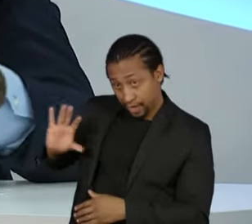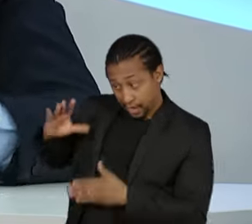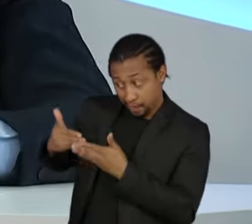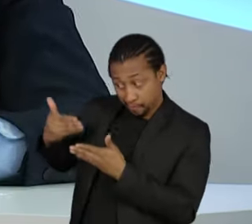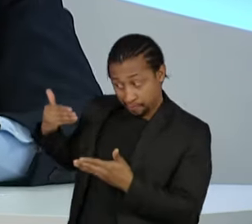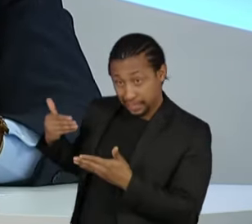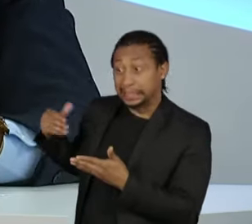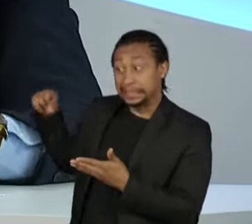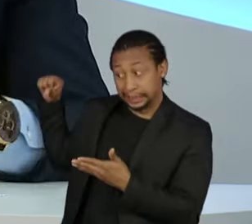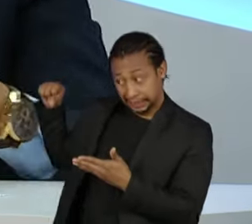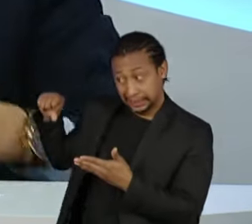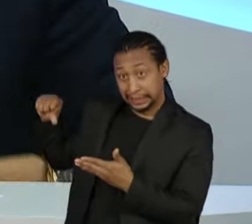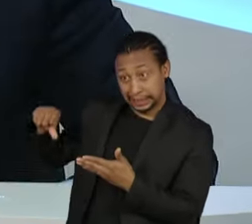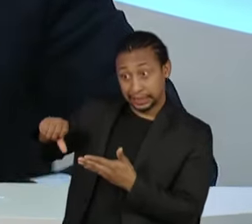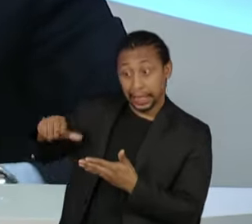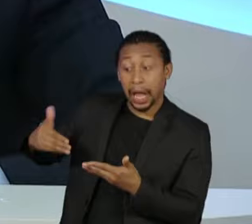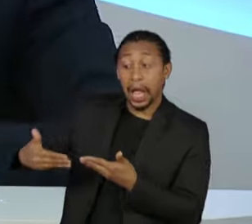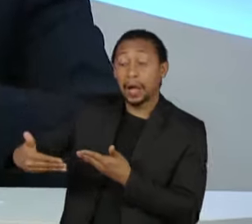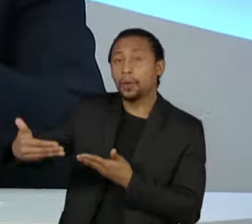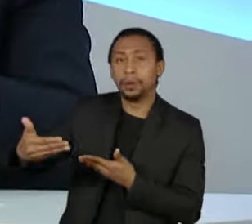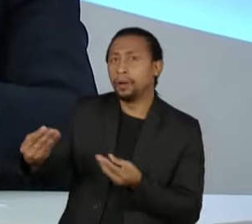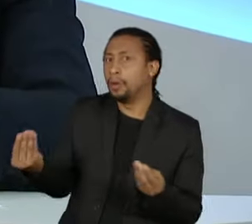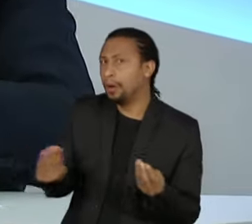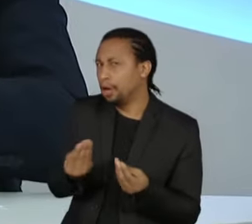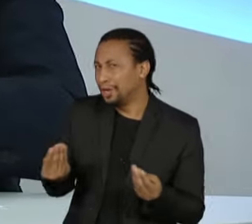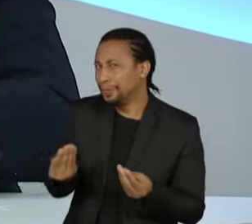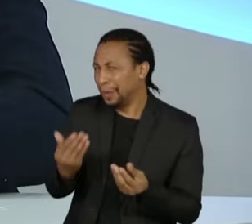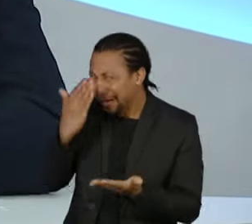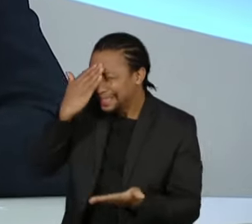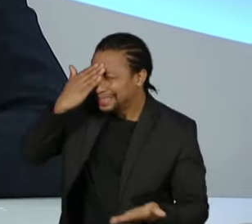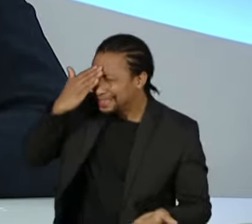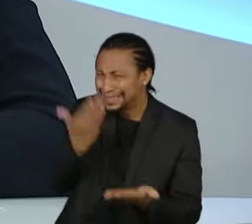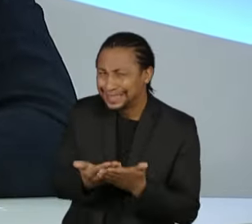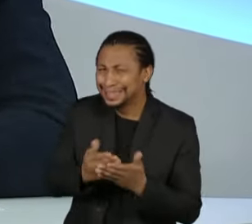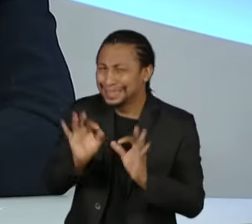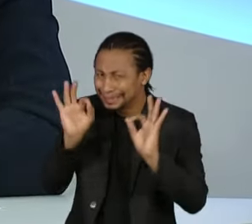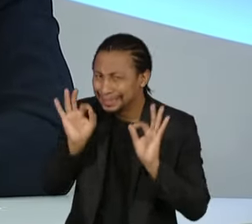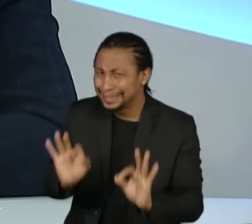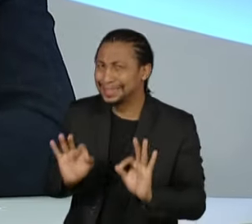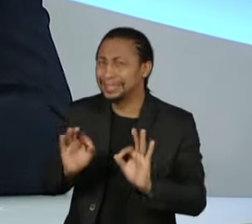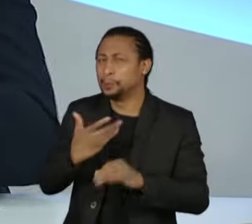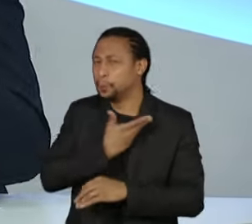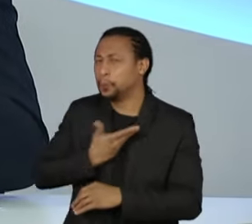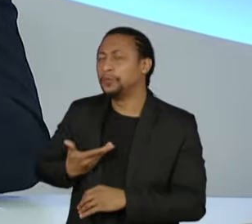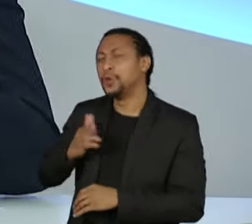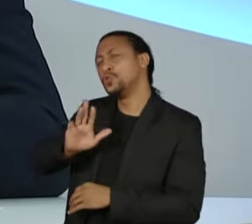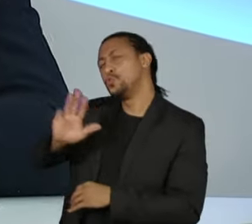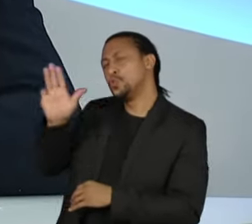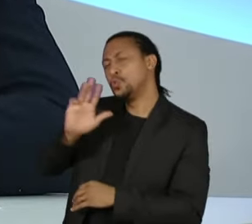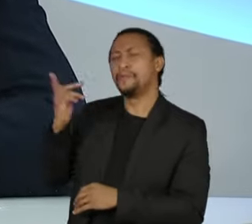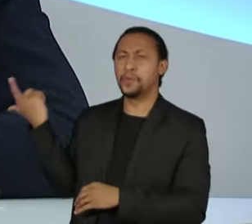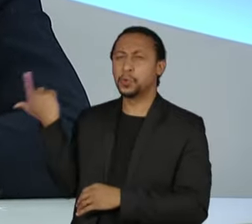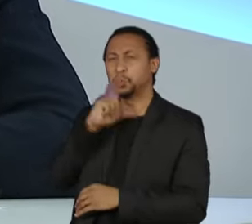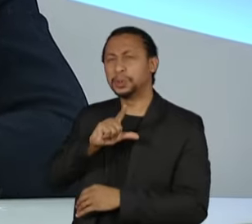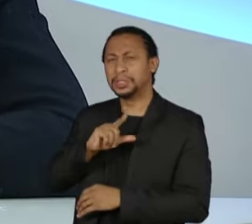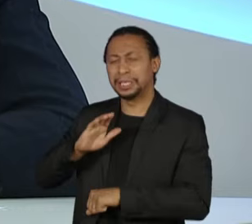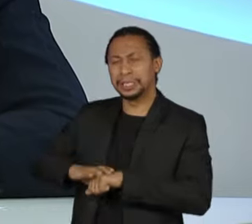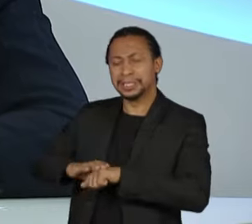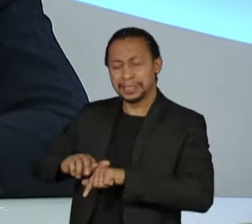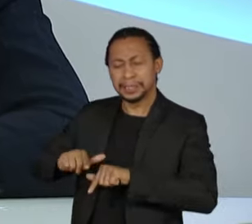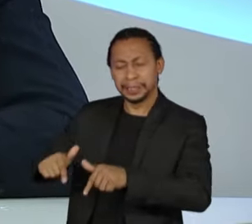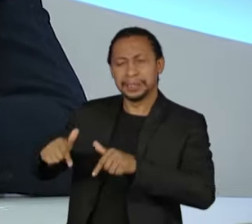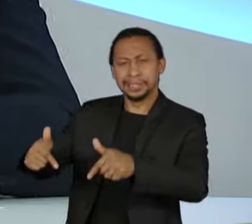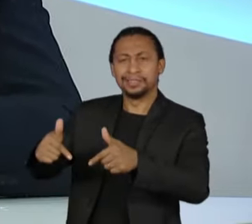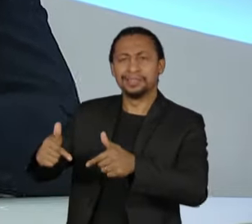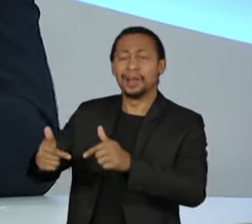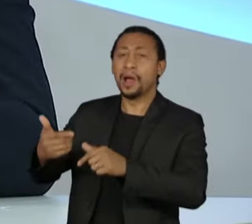e que a gente já pode ver, como é que a gente pode ter a garantia, ou pelo menos a mínima garantia, de que o governo Lula vai entregar aquilo que prometeu para o